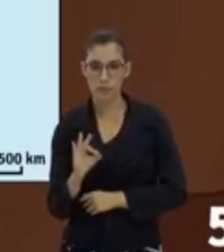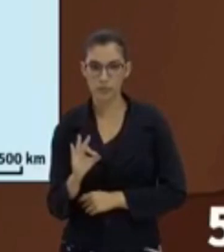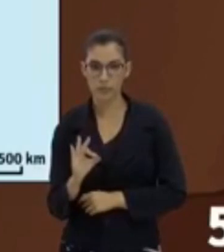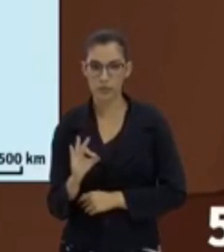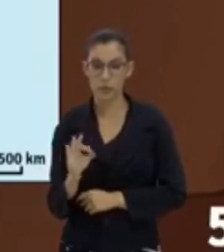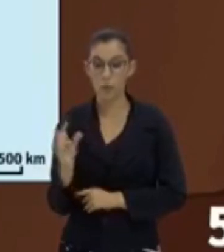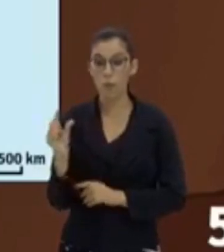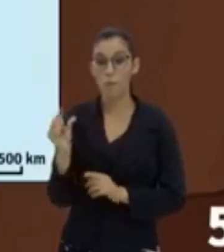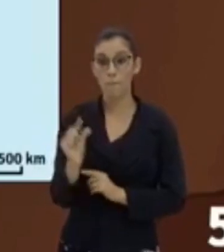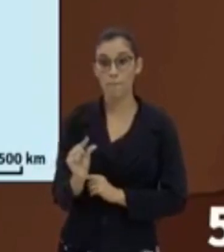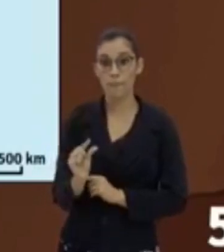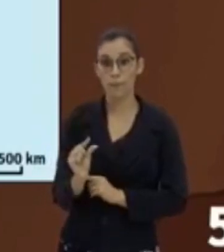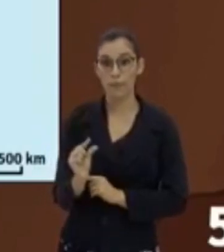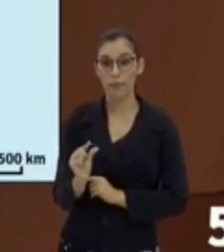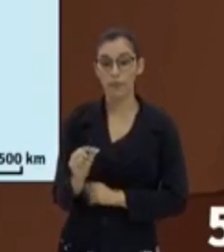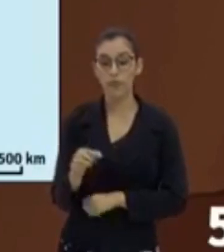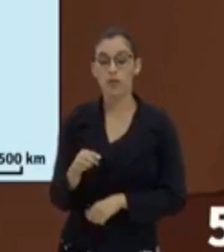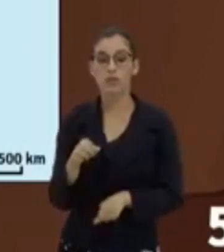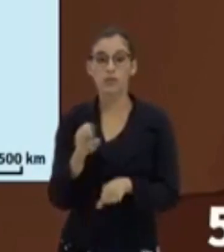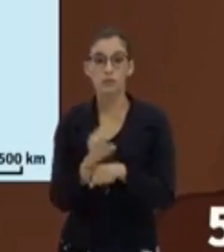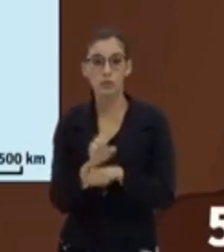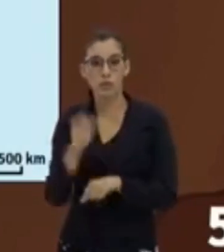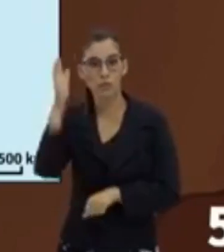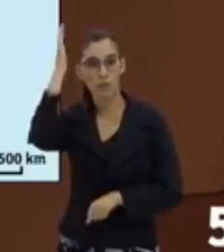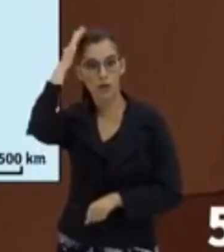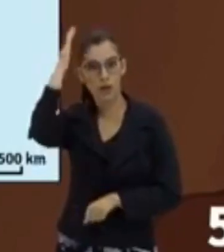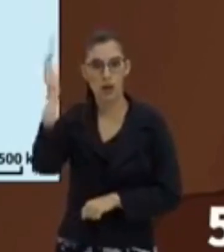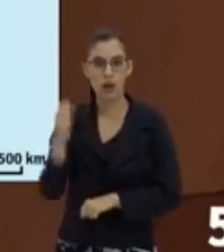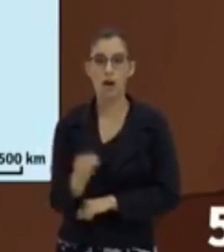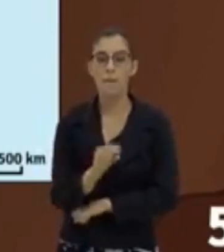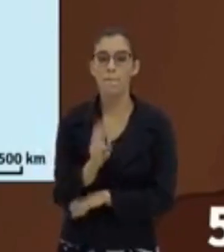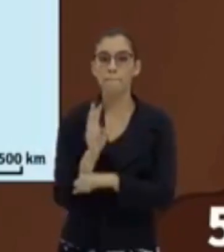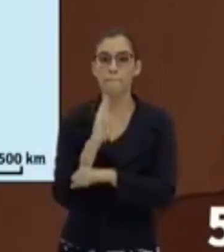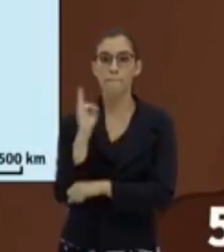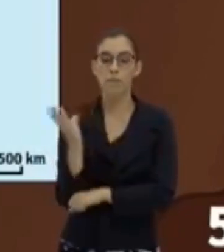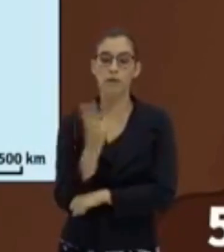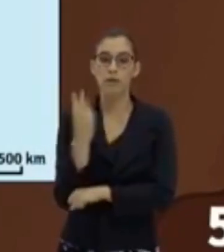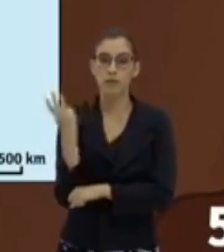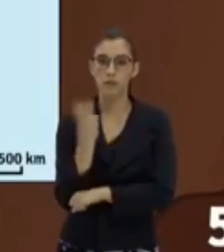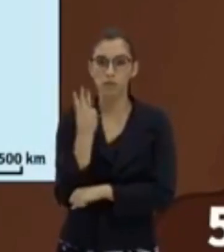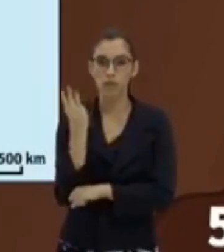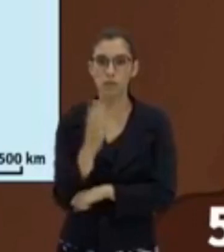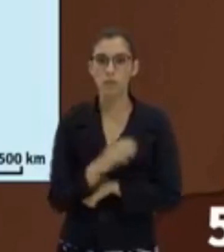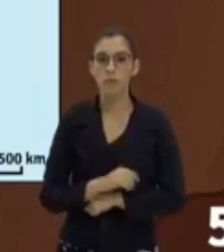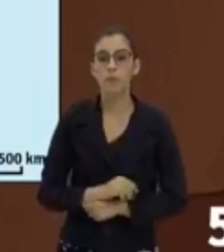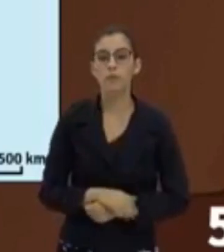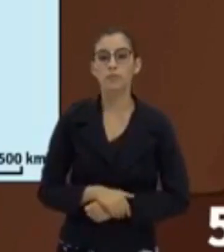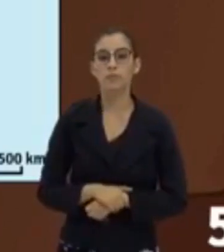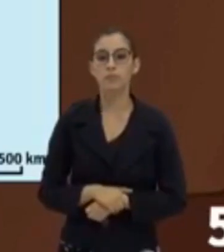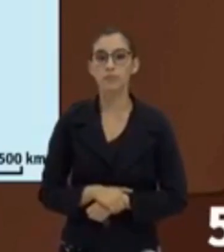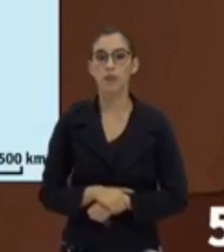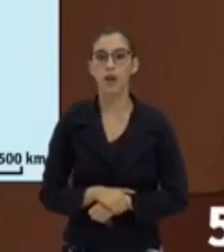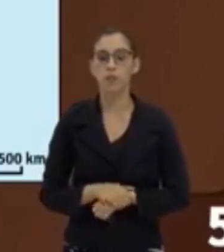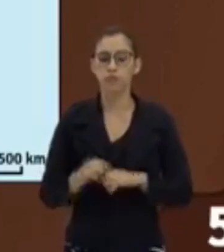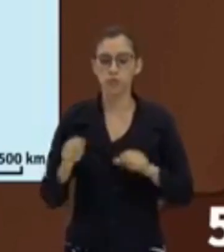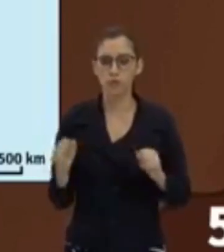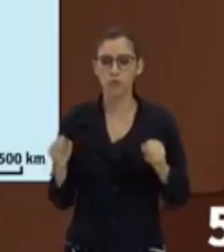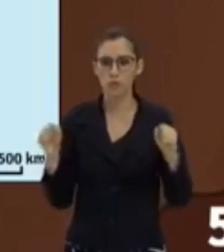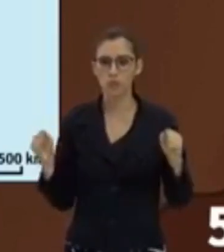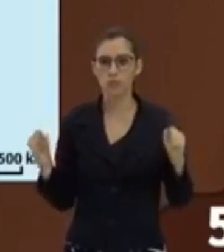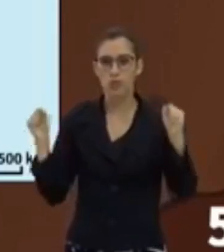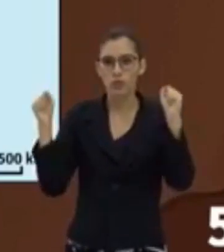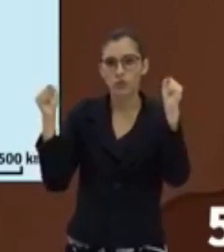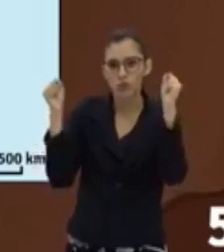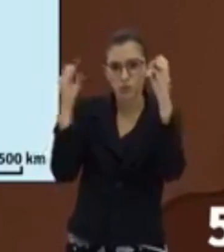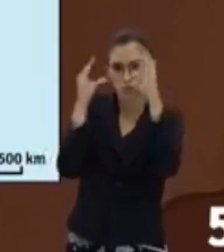do Pará, o Maranhão, o Acre. Você tem a cor mais escura, que demonstra mais de 90% da população vivendo